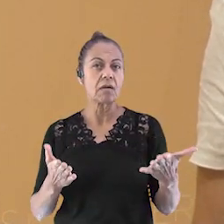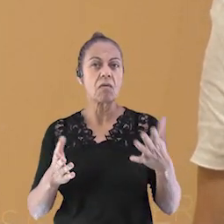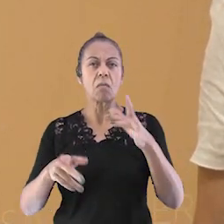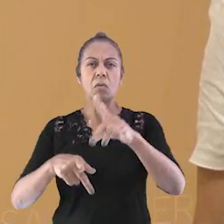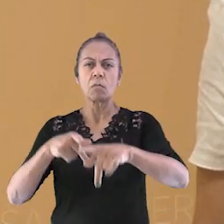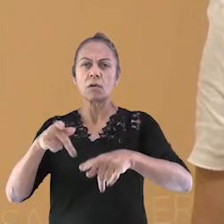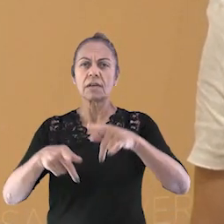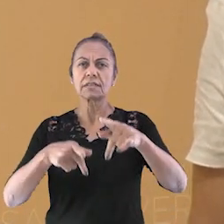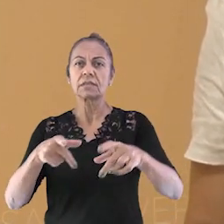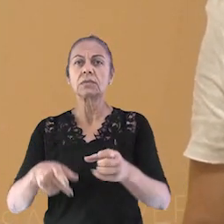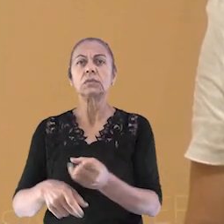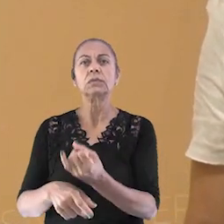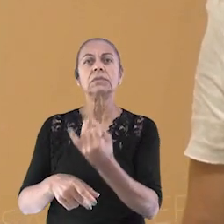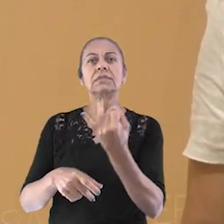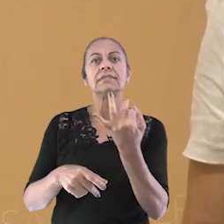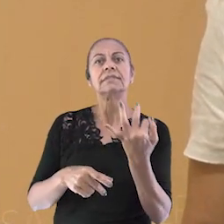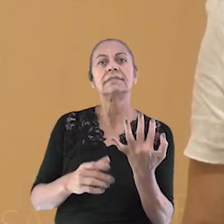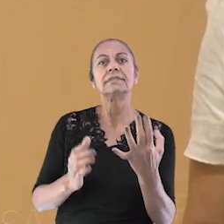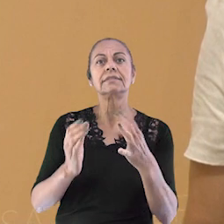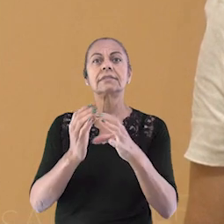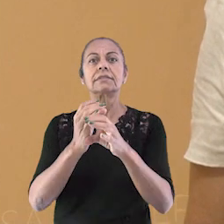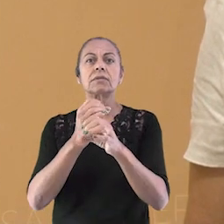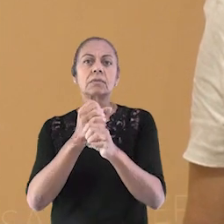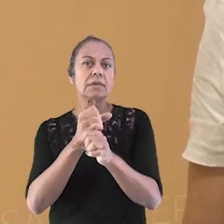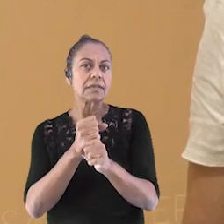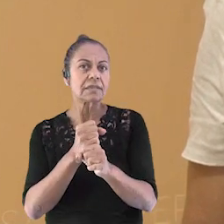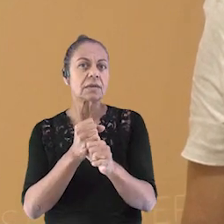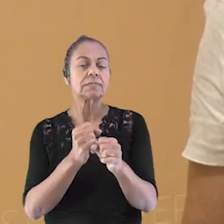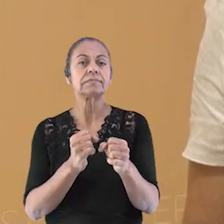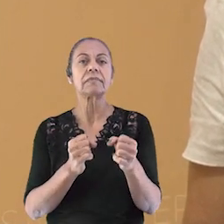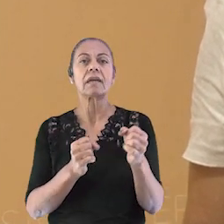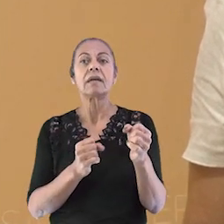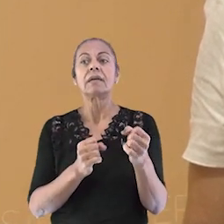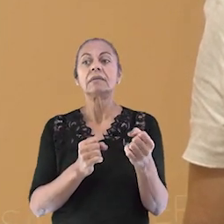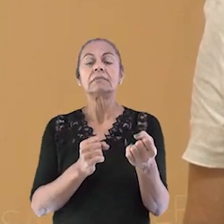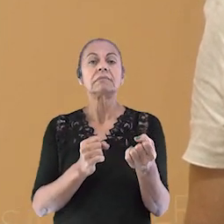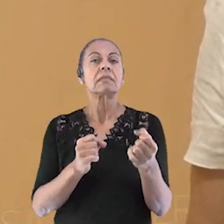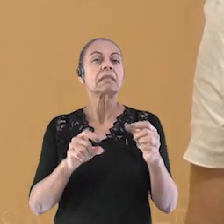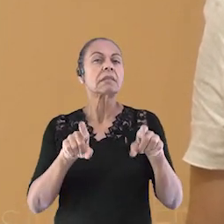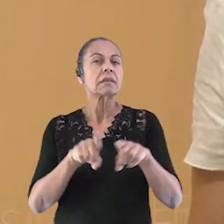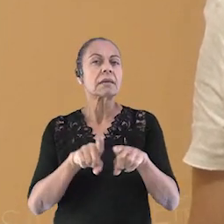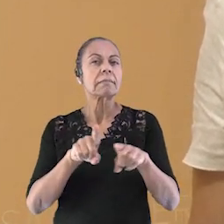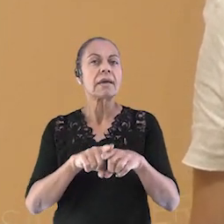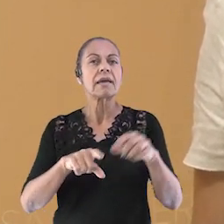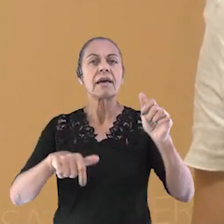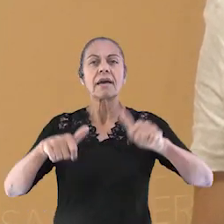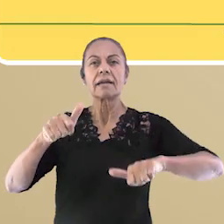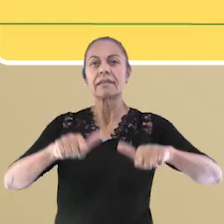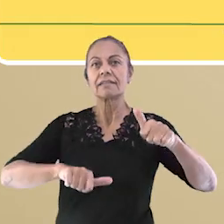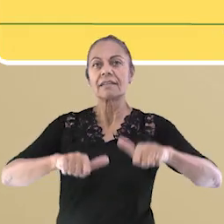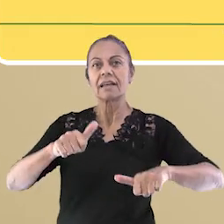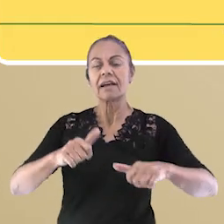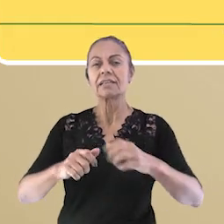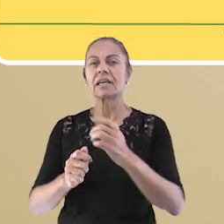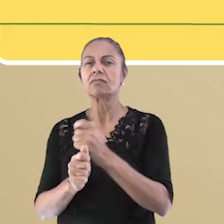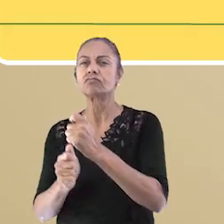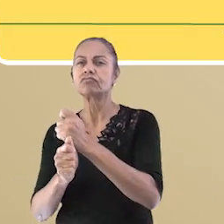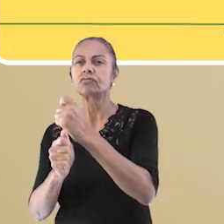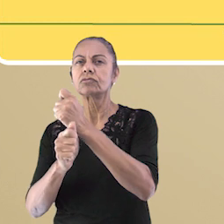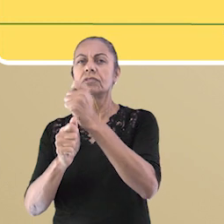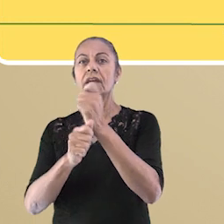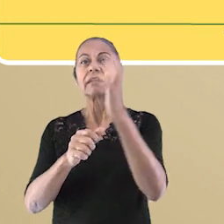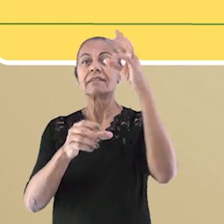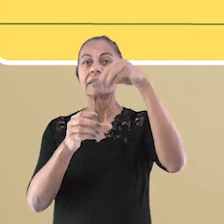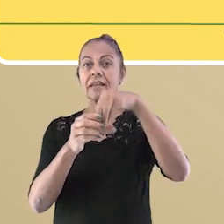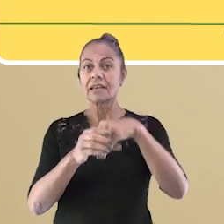uma população e também a análise das infraestruturas das cidades brasileiras. Agora, nós vamos